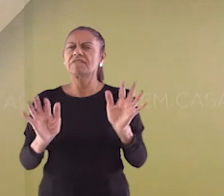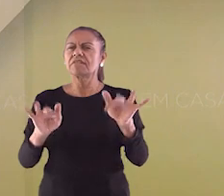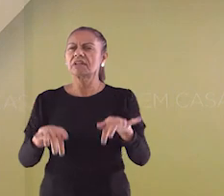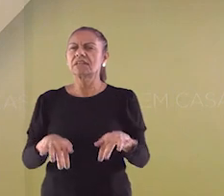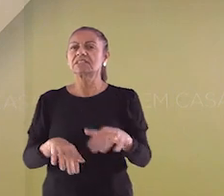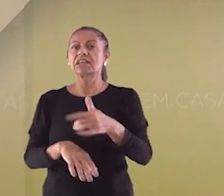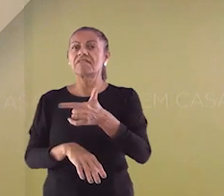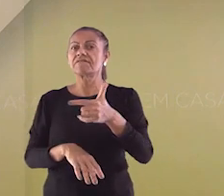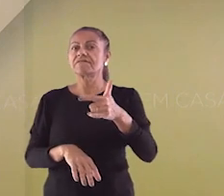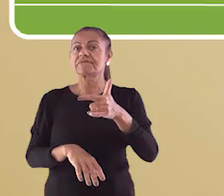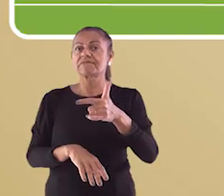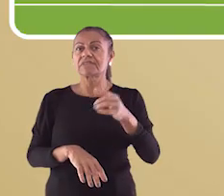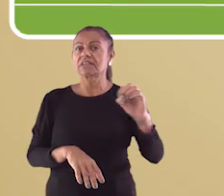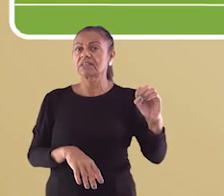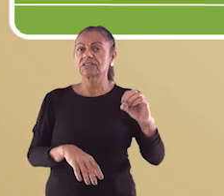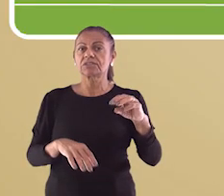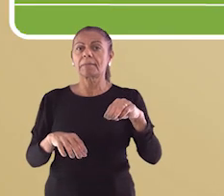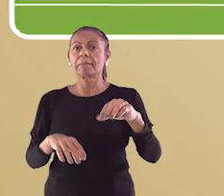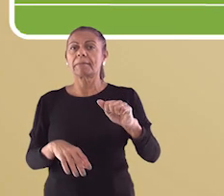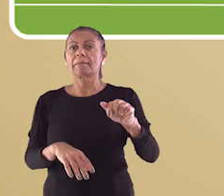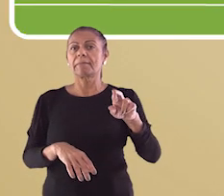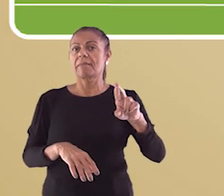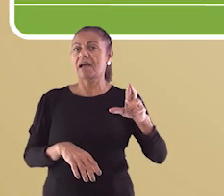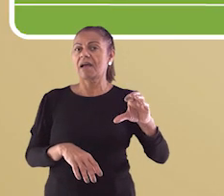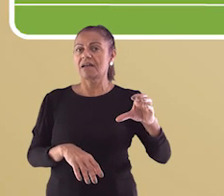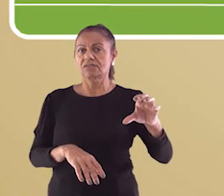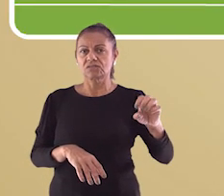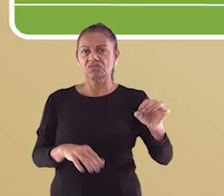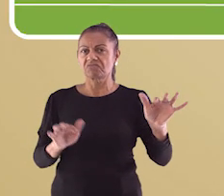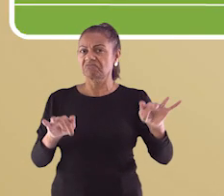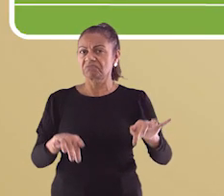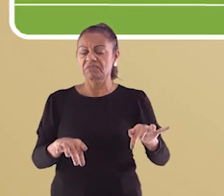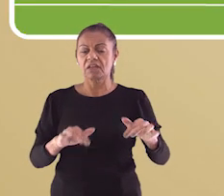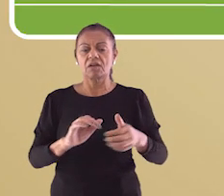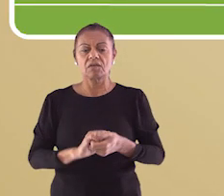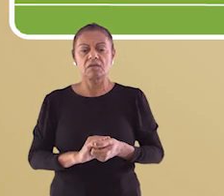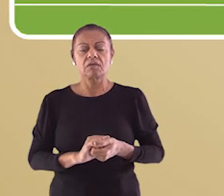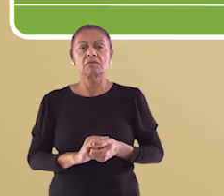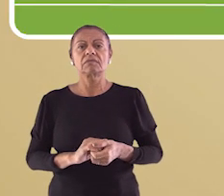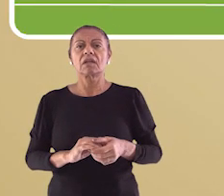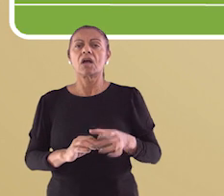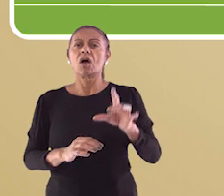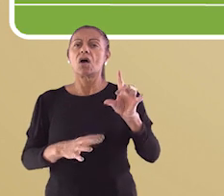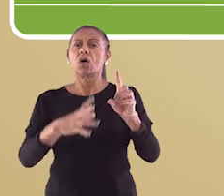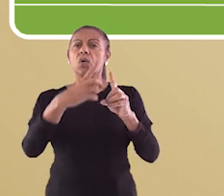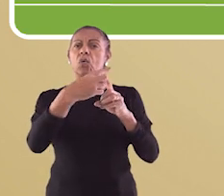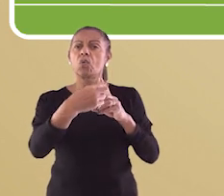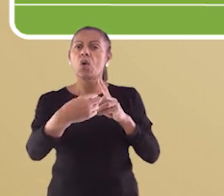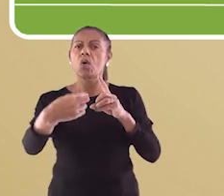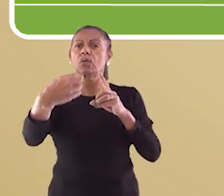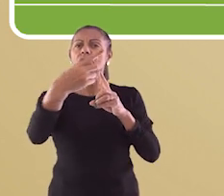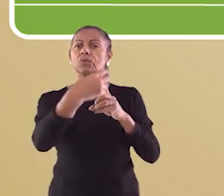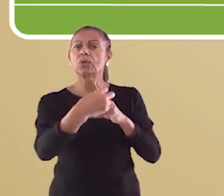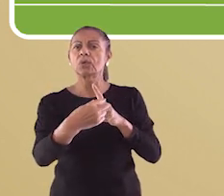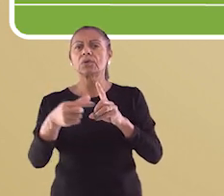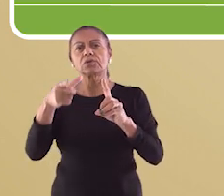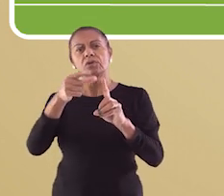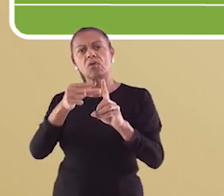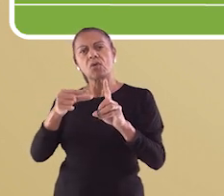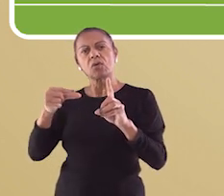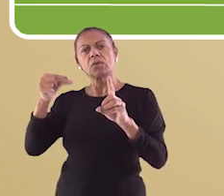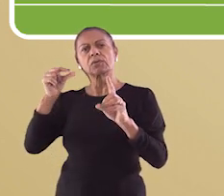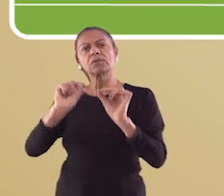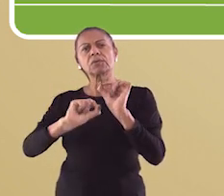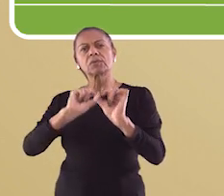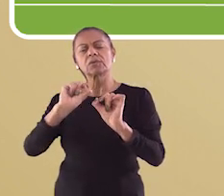20 de março. Ah, e o outono? O outono, ele caracteriza-se pela perda gradual das